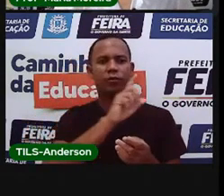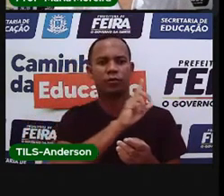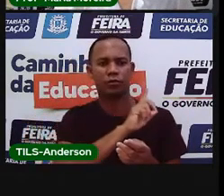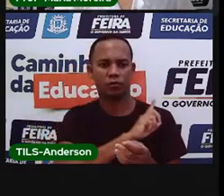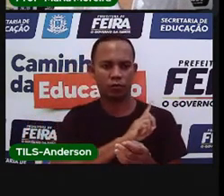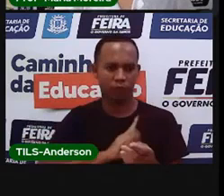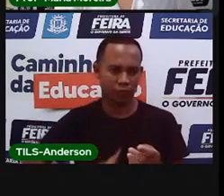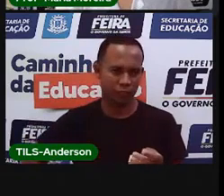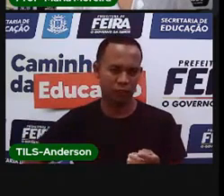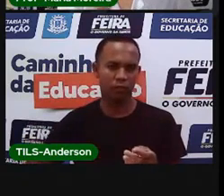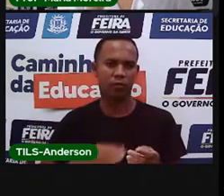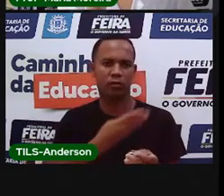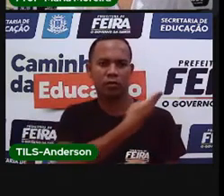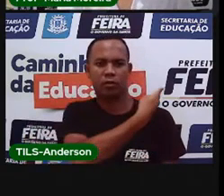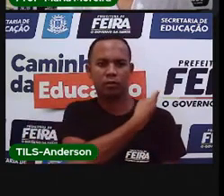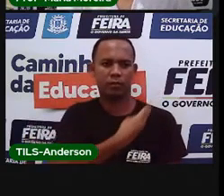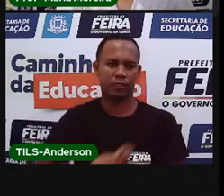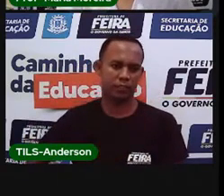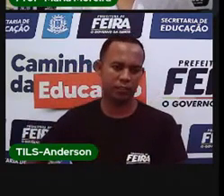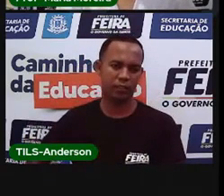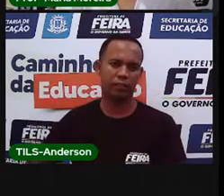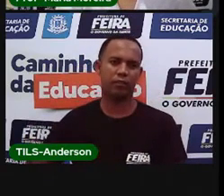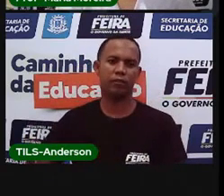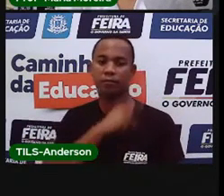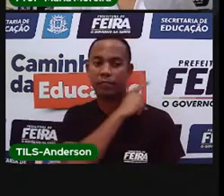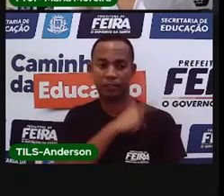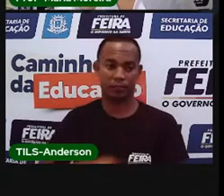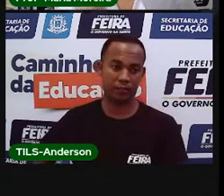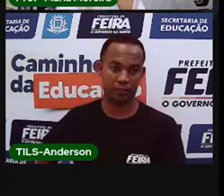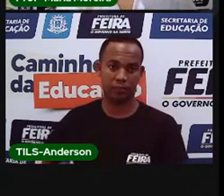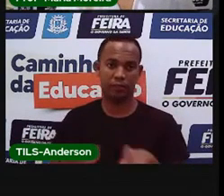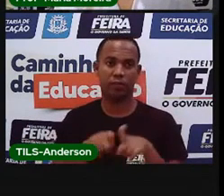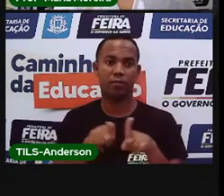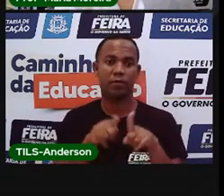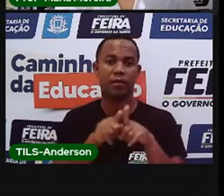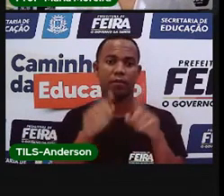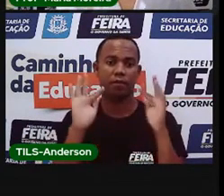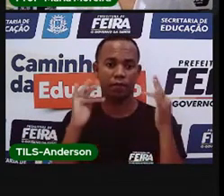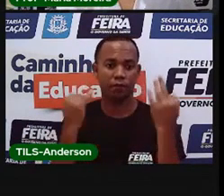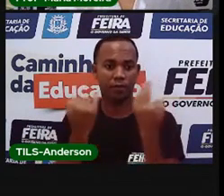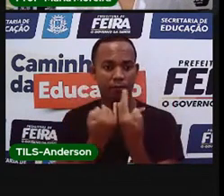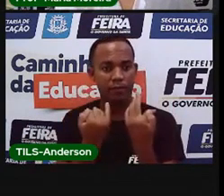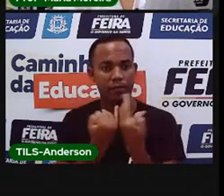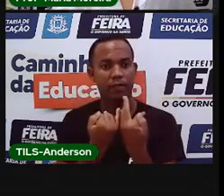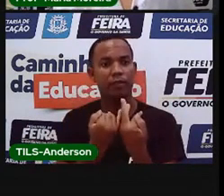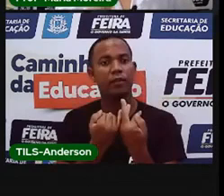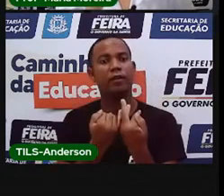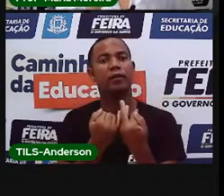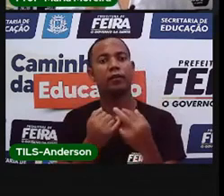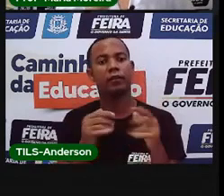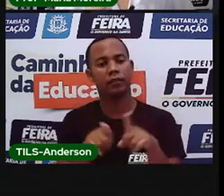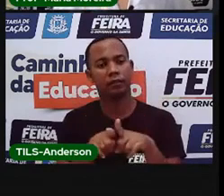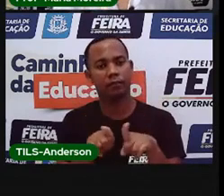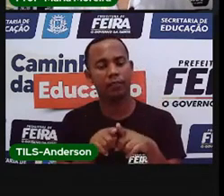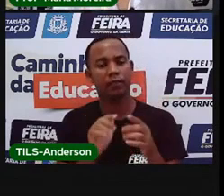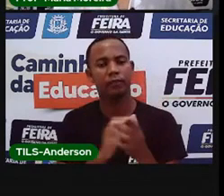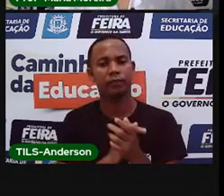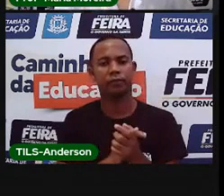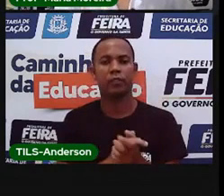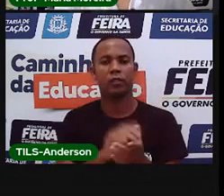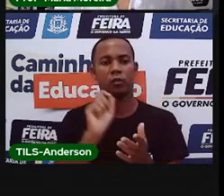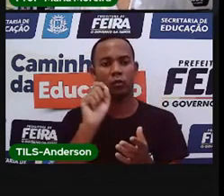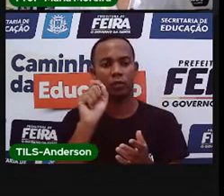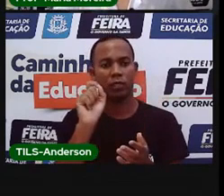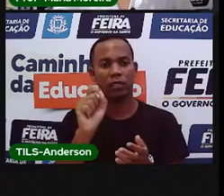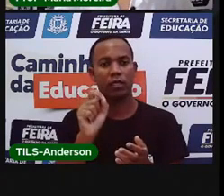do presidente e da família, ou seja, dos responsáveis por vocês. Será promovida